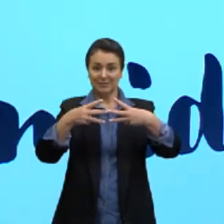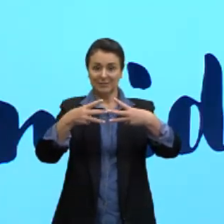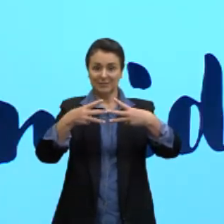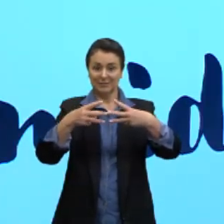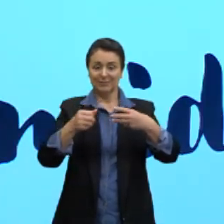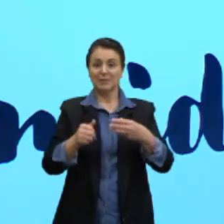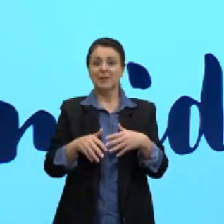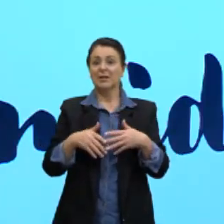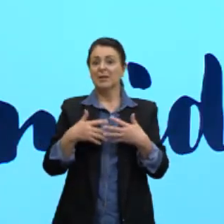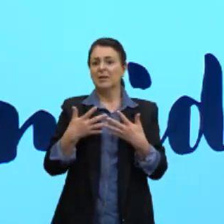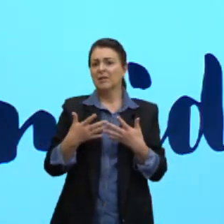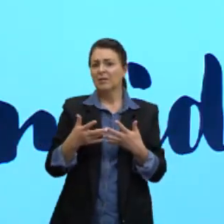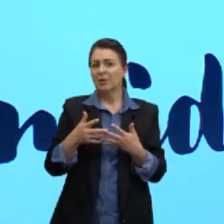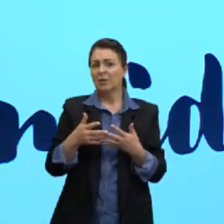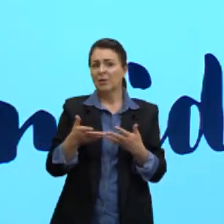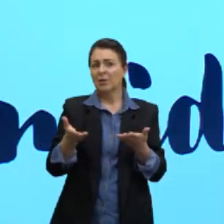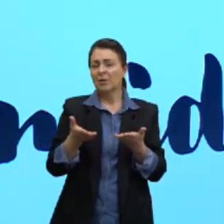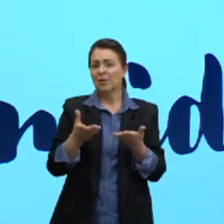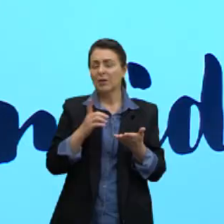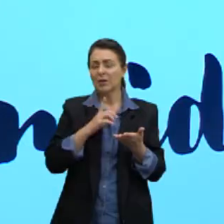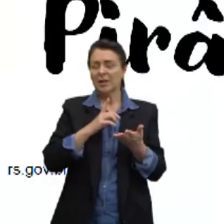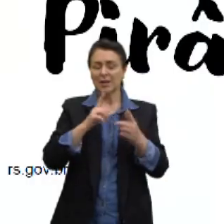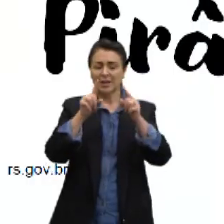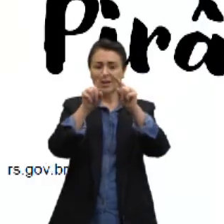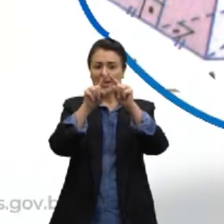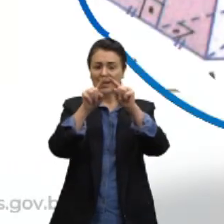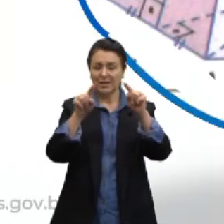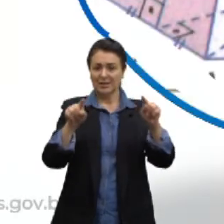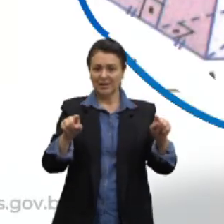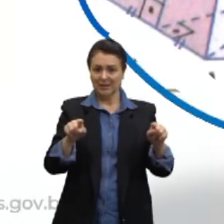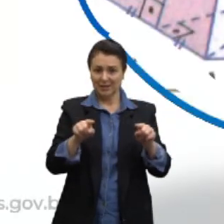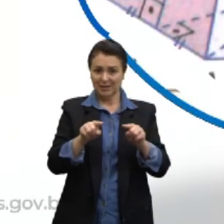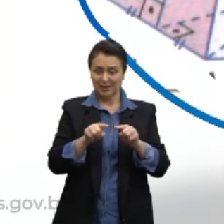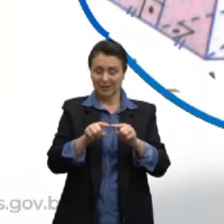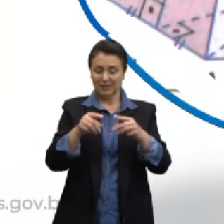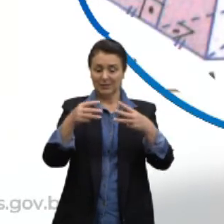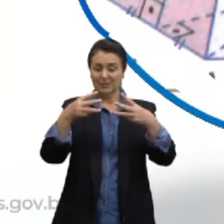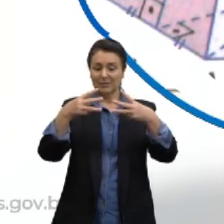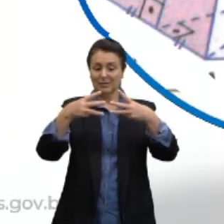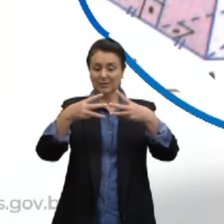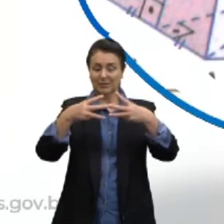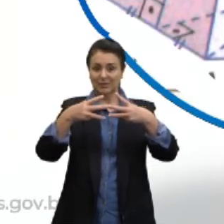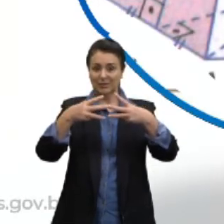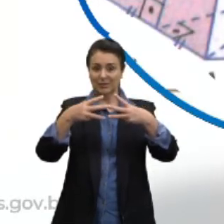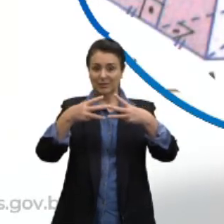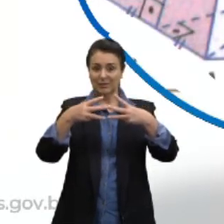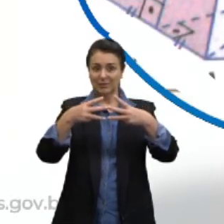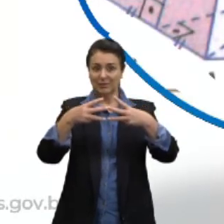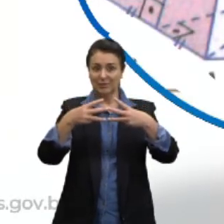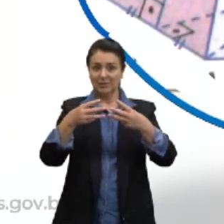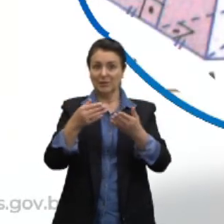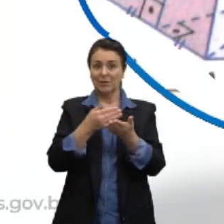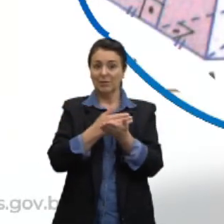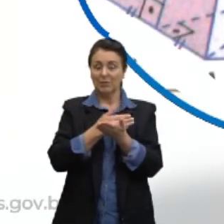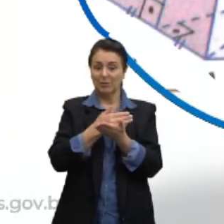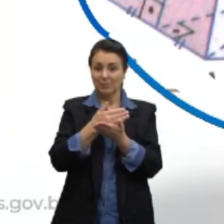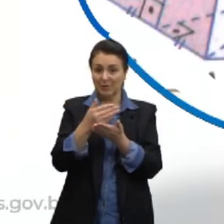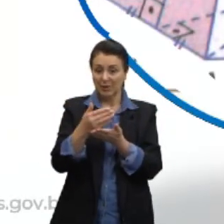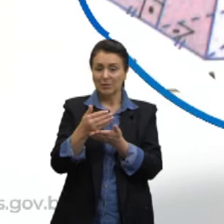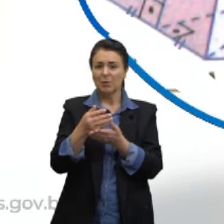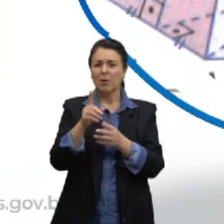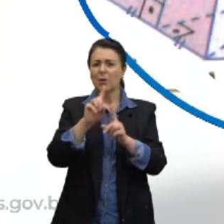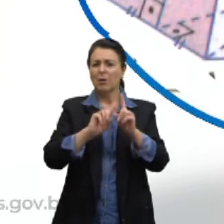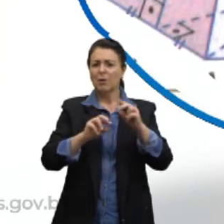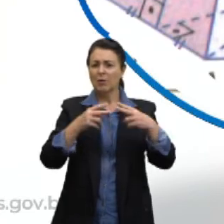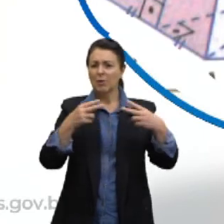Então, que elementos tem essa pirâmide? Certo? E aí, nós entramos com alguns elementos importantes